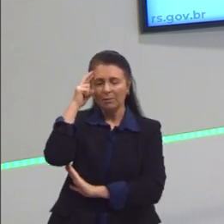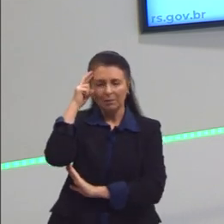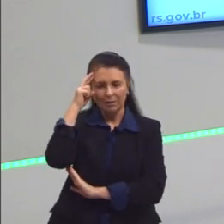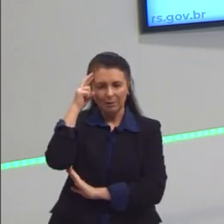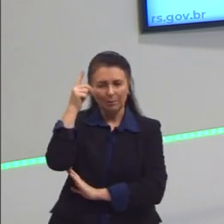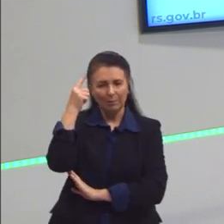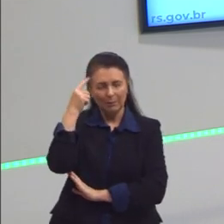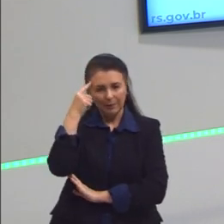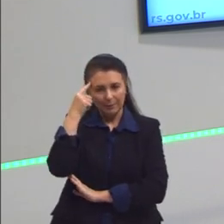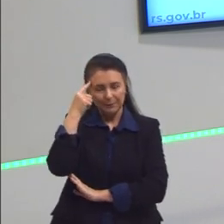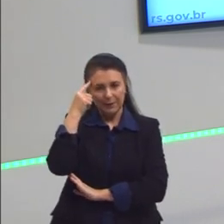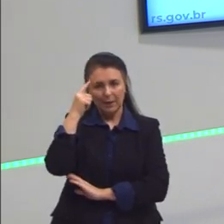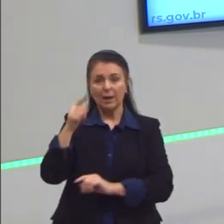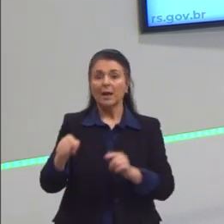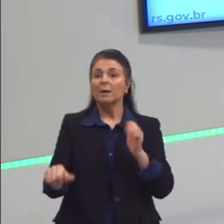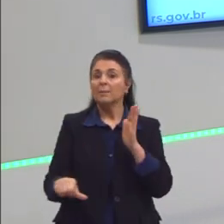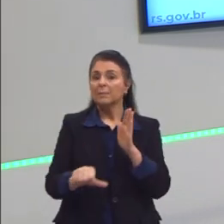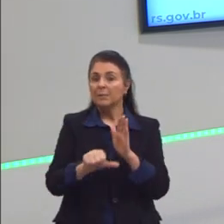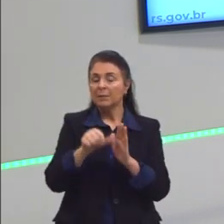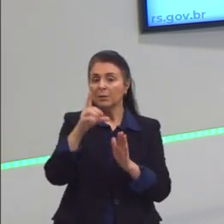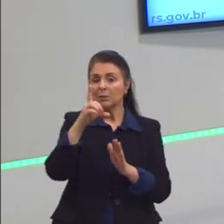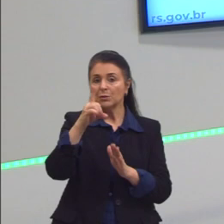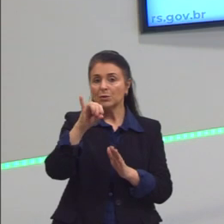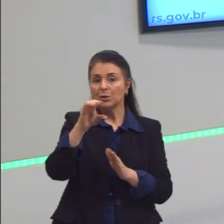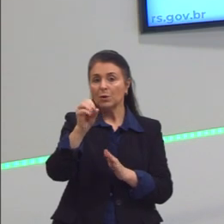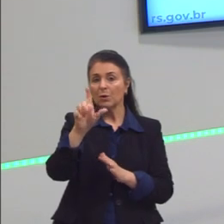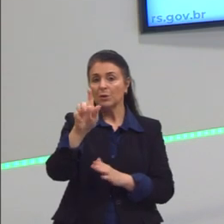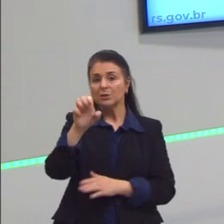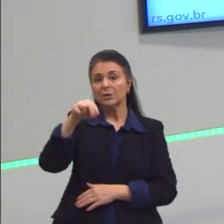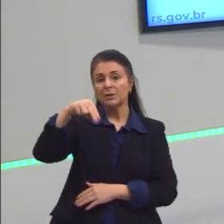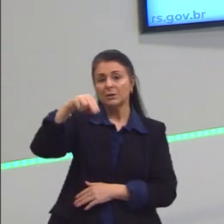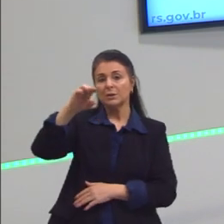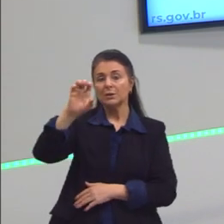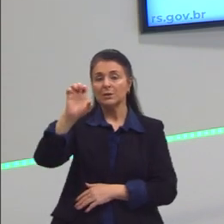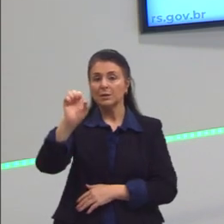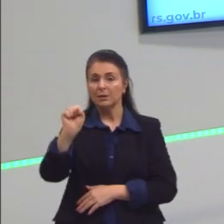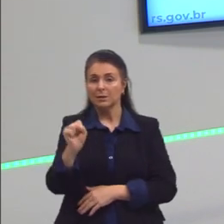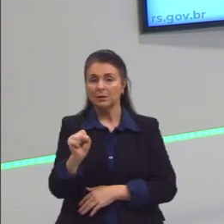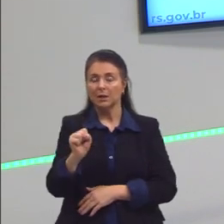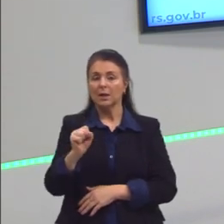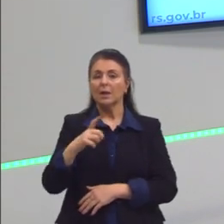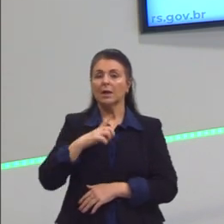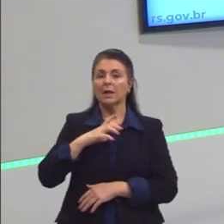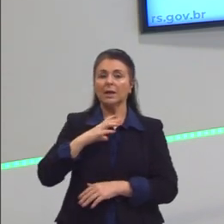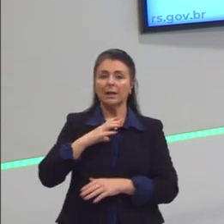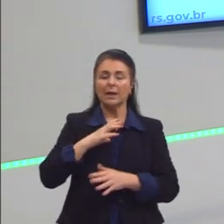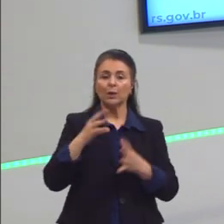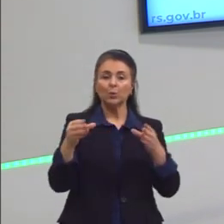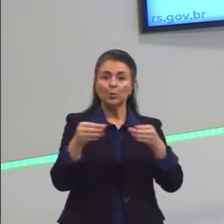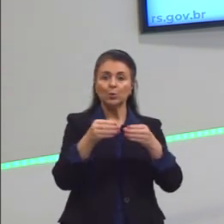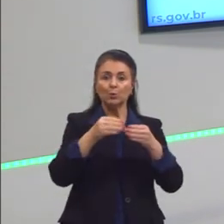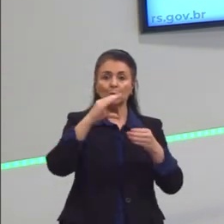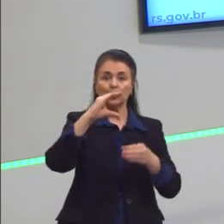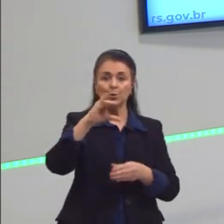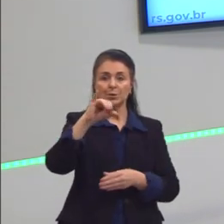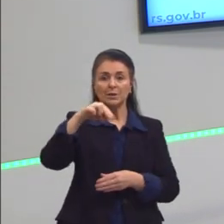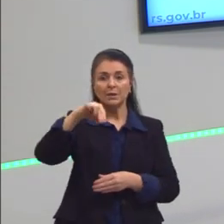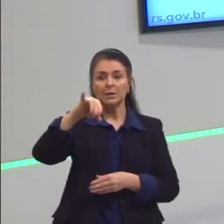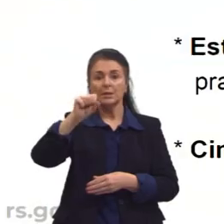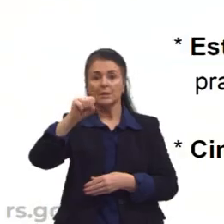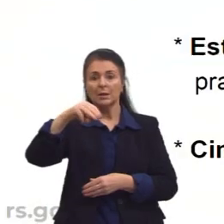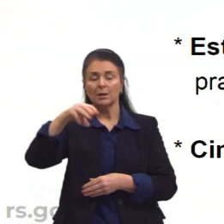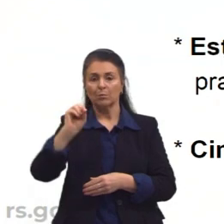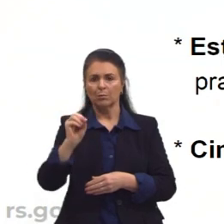o Diógenes, esse que está aqui no barril. ele é da corrente do cinismo, que era viver como um cão.